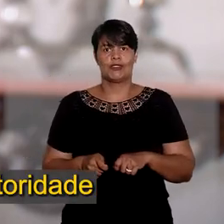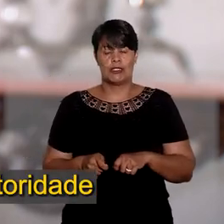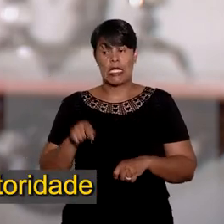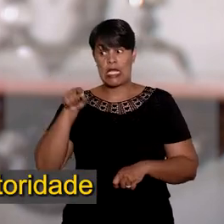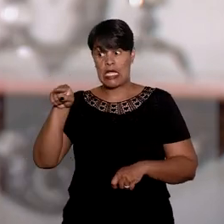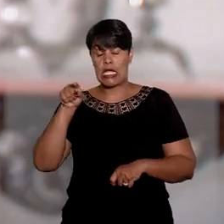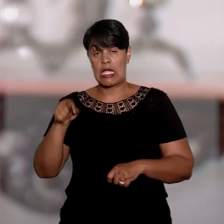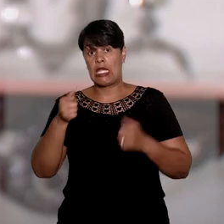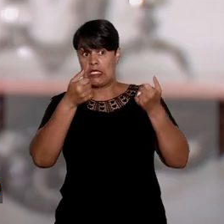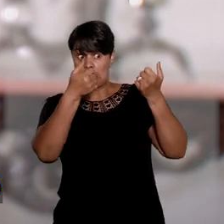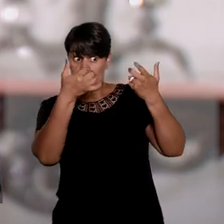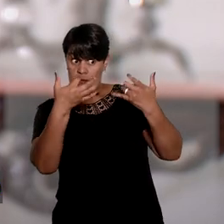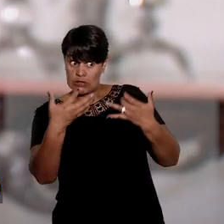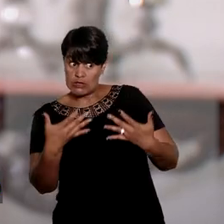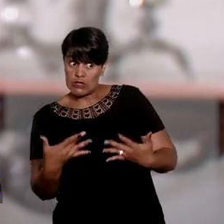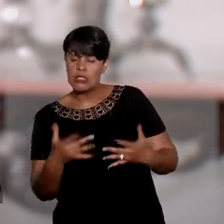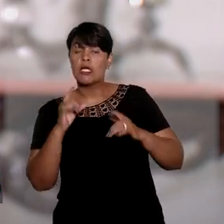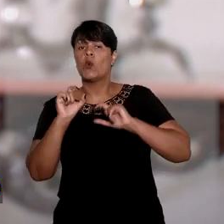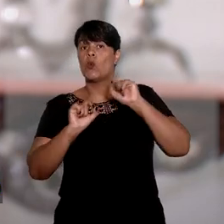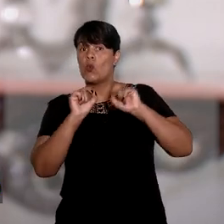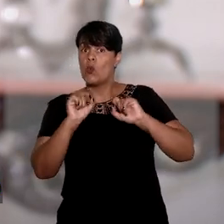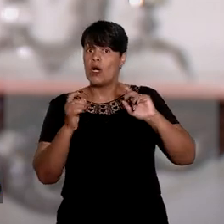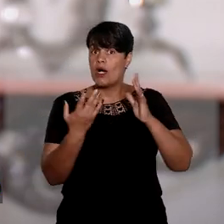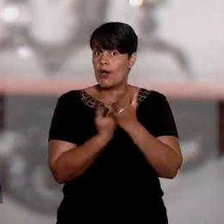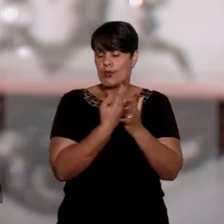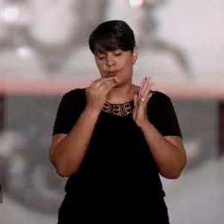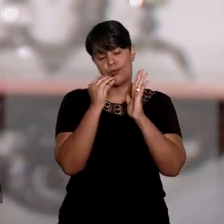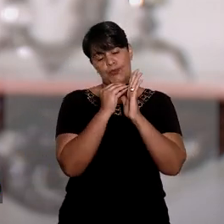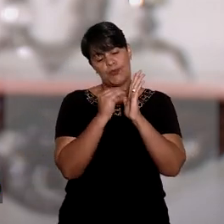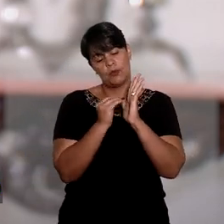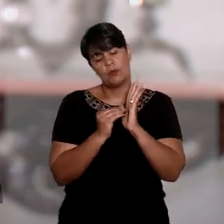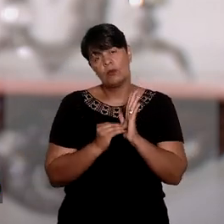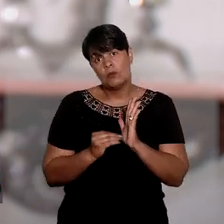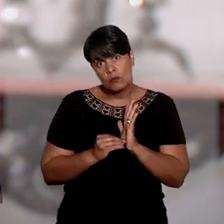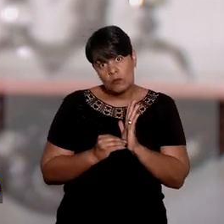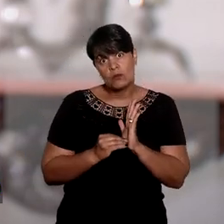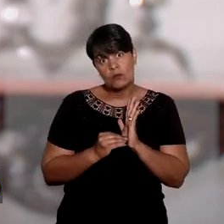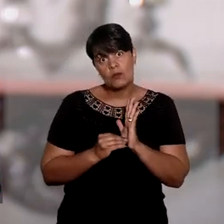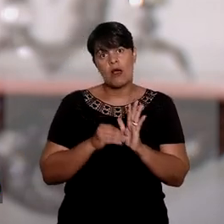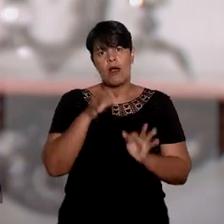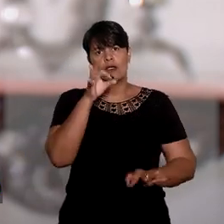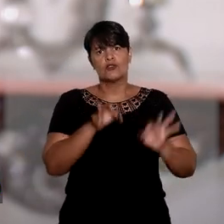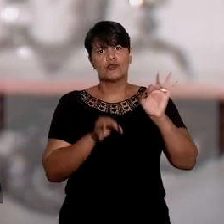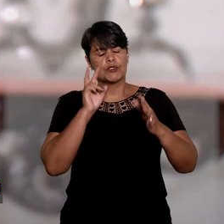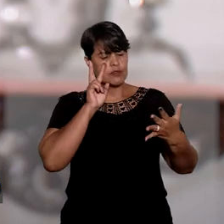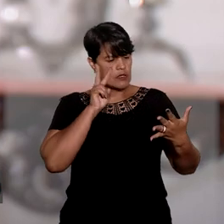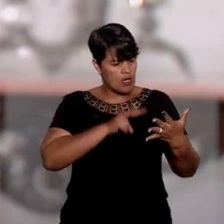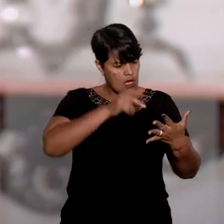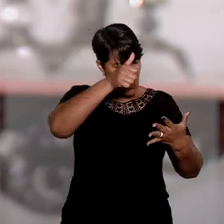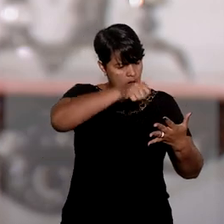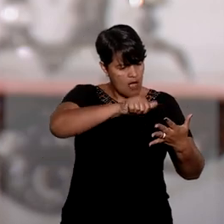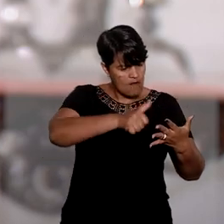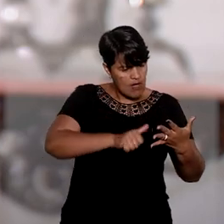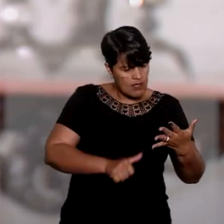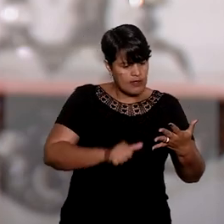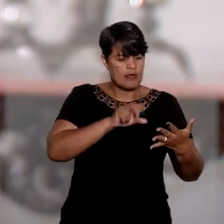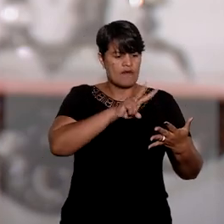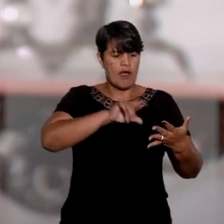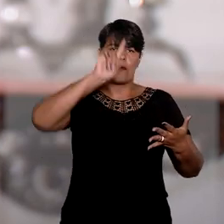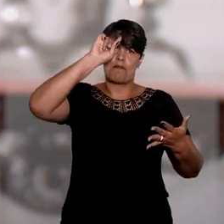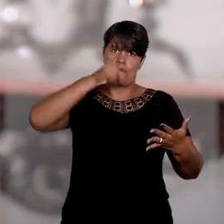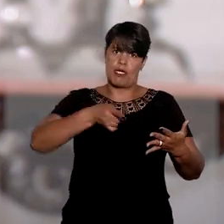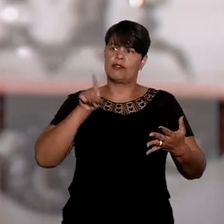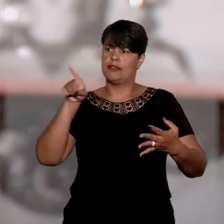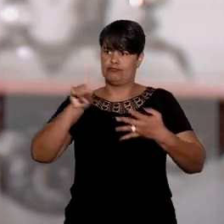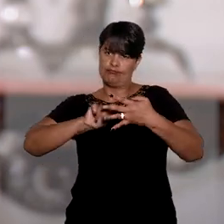face à autoridade coautora, impetrada, para que a justiça determine que seja